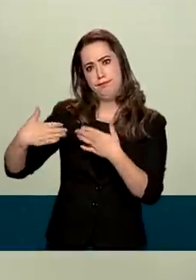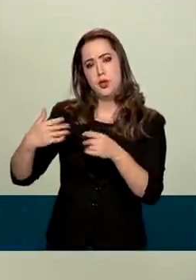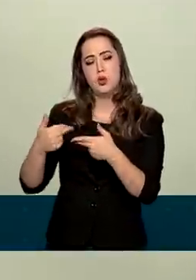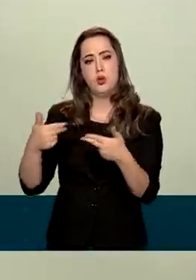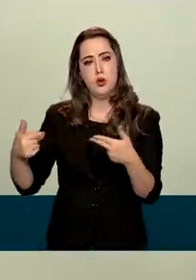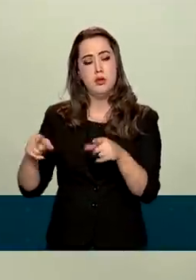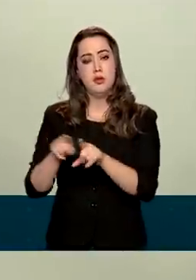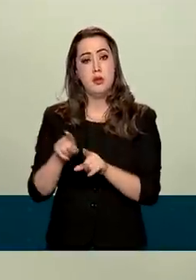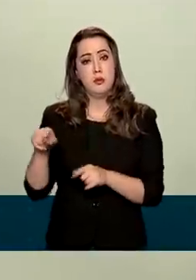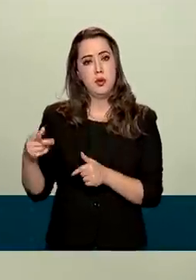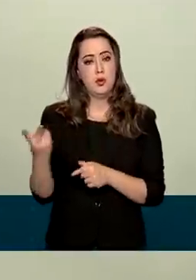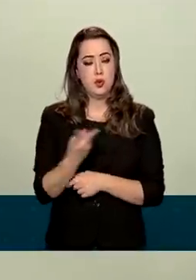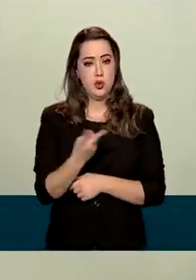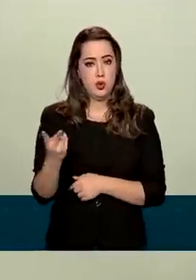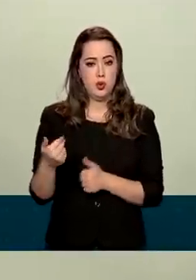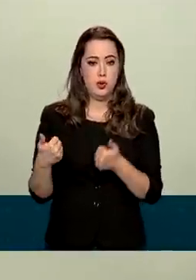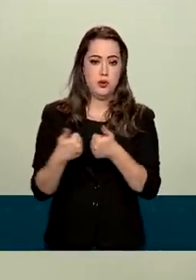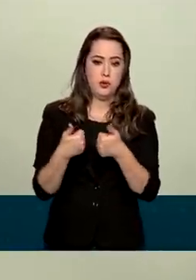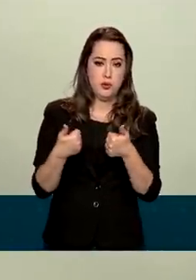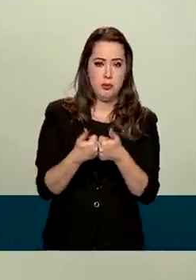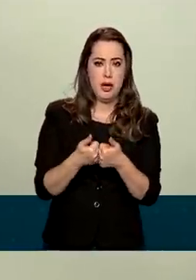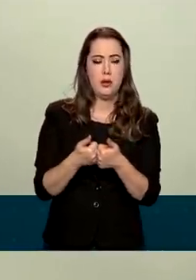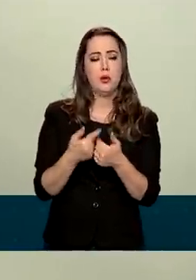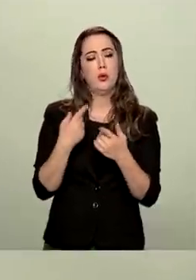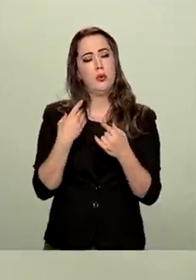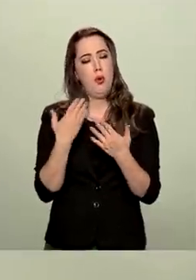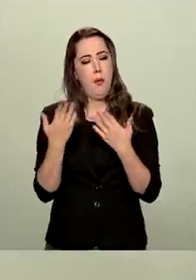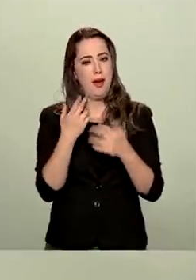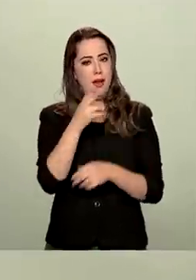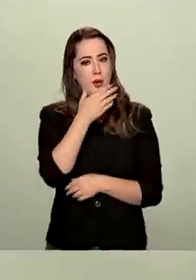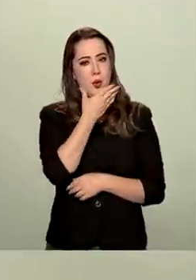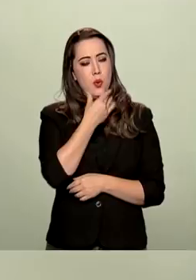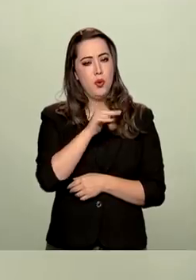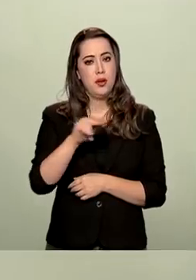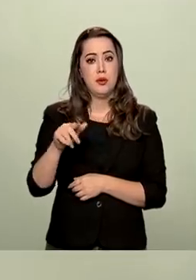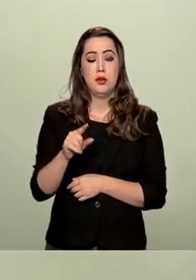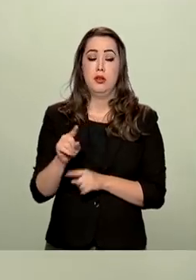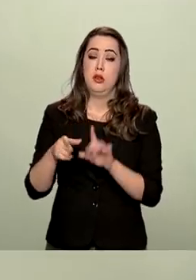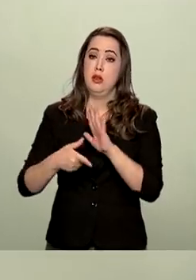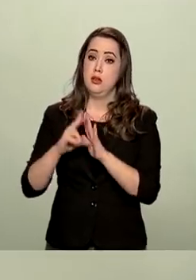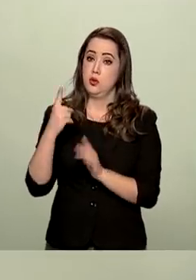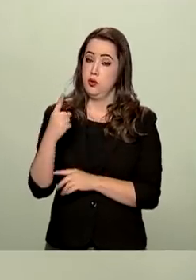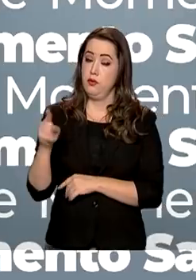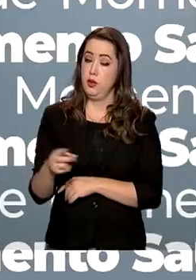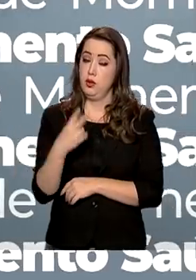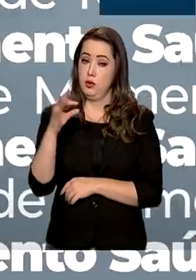segmentos próximos. Eu digo que são irmãos siameses, que havia crescido 1,2% em julho.